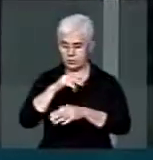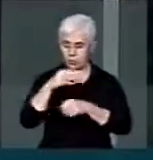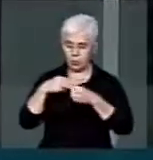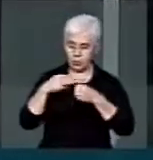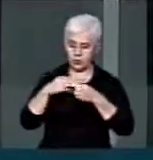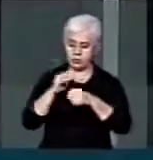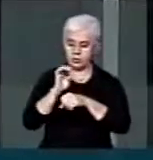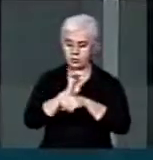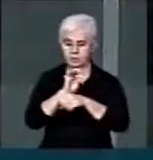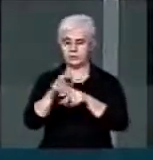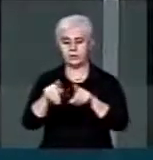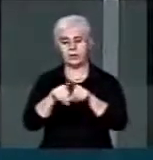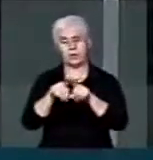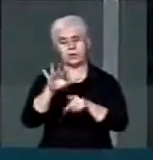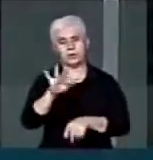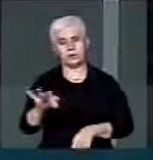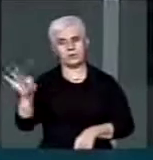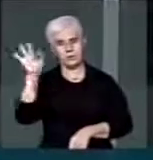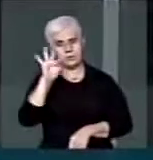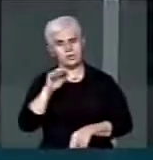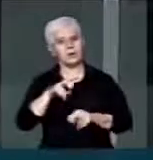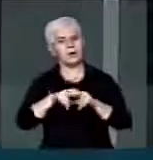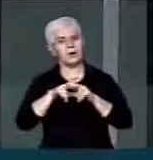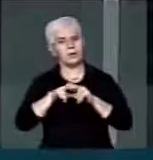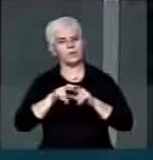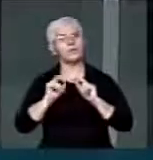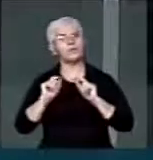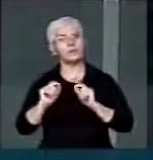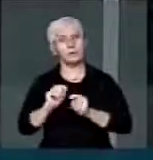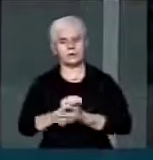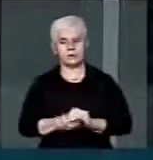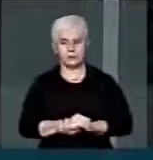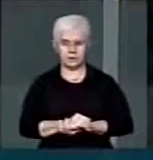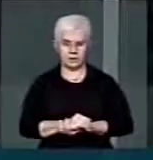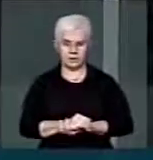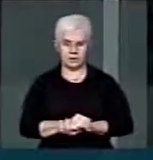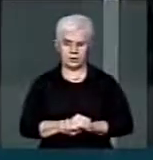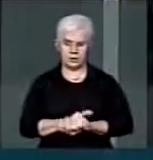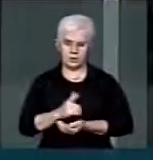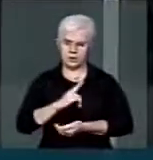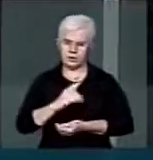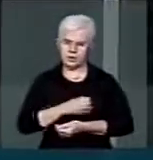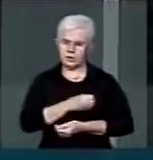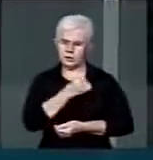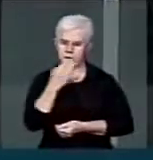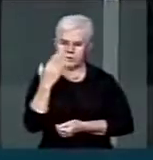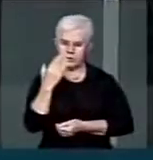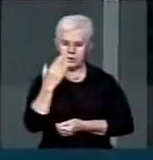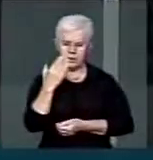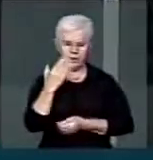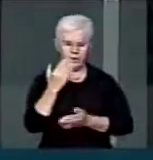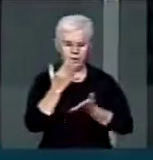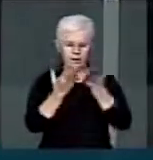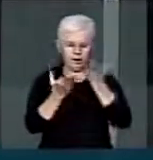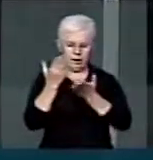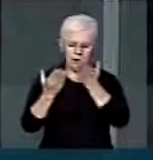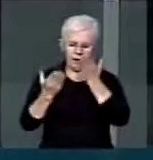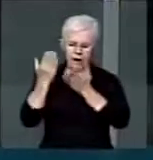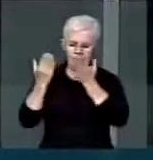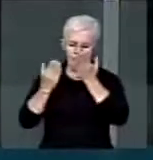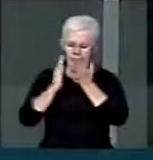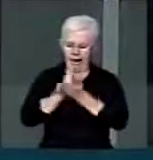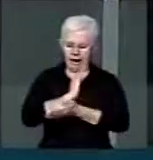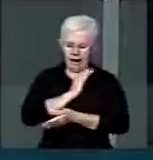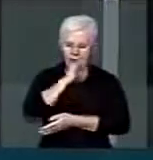estadual e federal. E a razão é simples, é que existem vários graus de gravidade no crime de